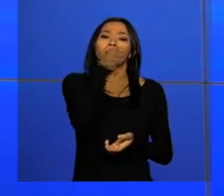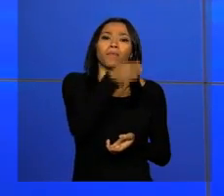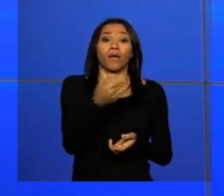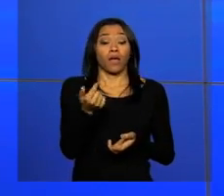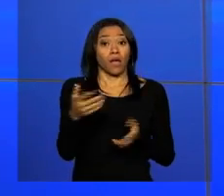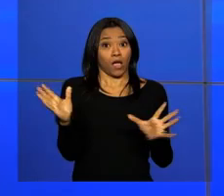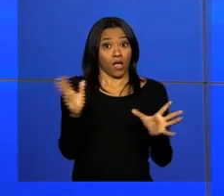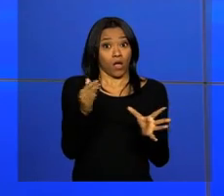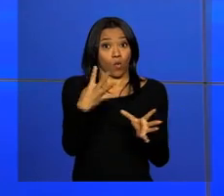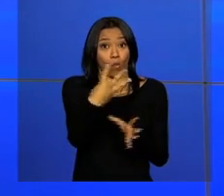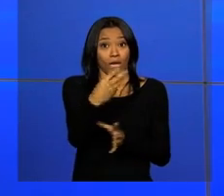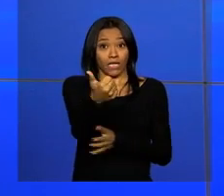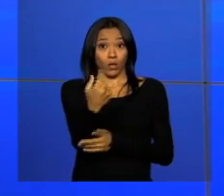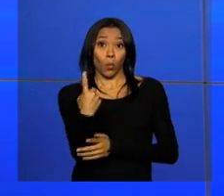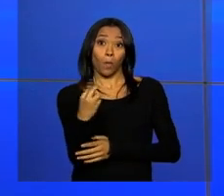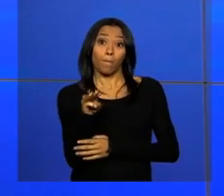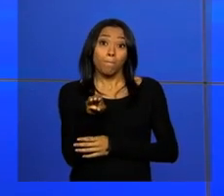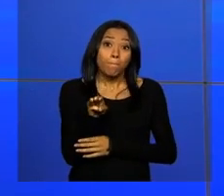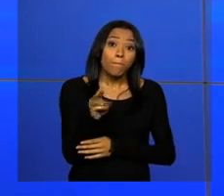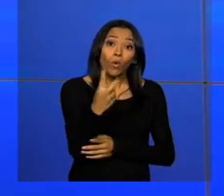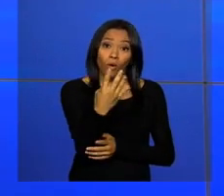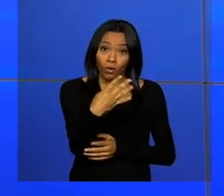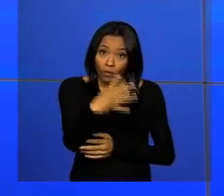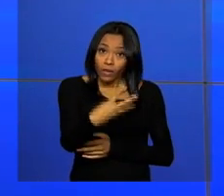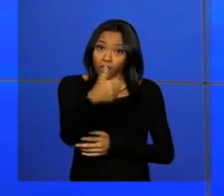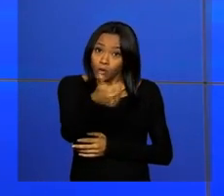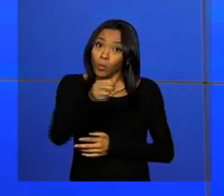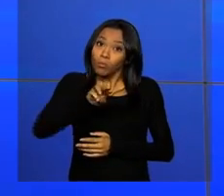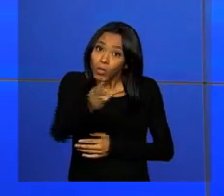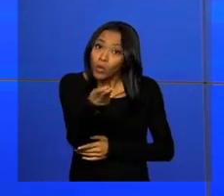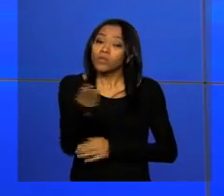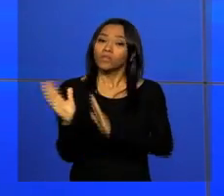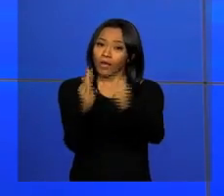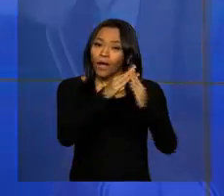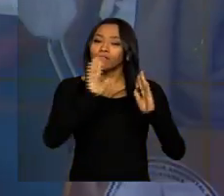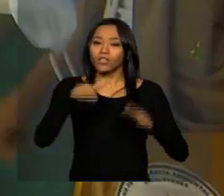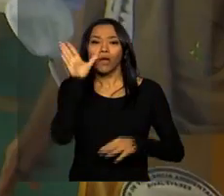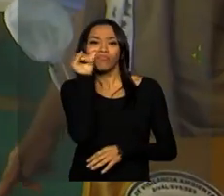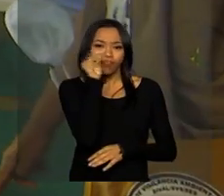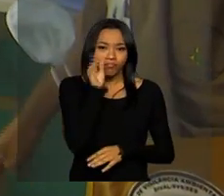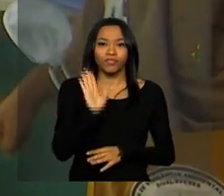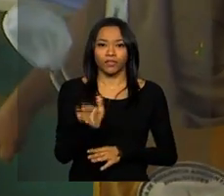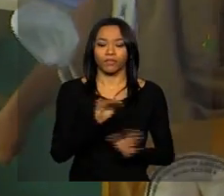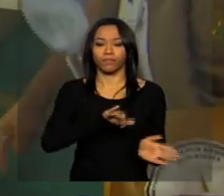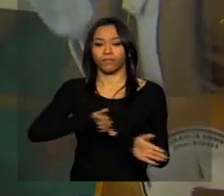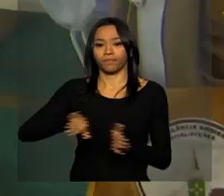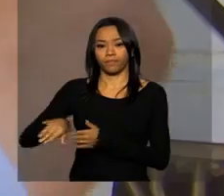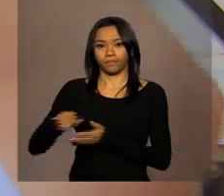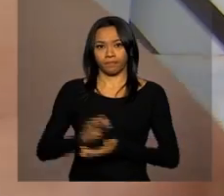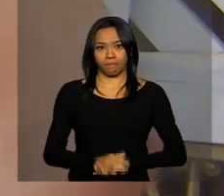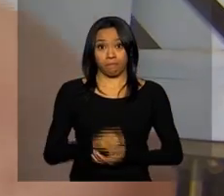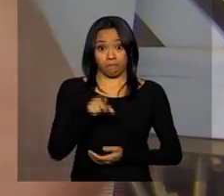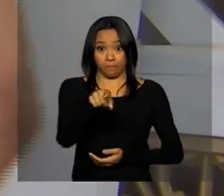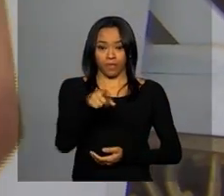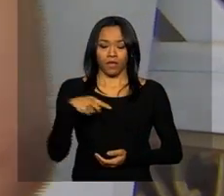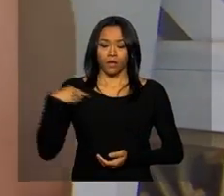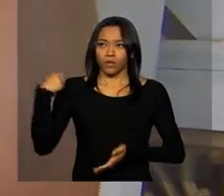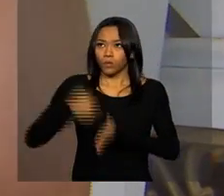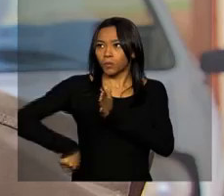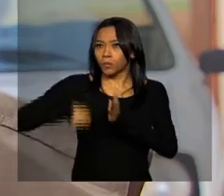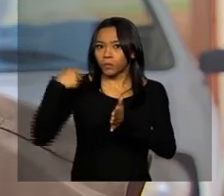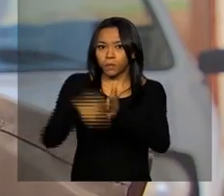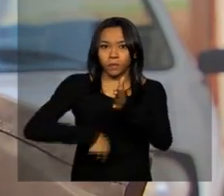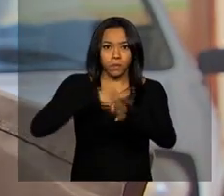41 milhões de imóveis em todo o Brasil foram vistoriados. Sem trégua para o Aedes